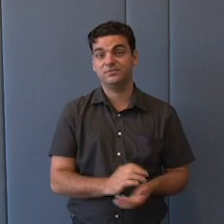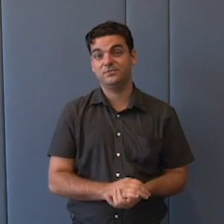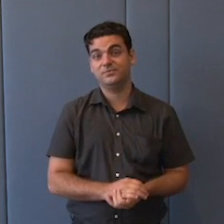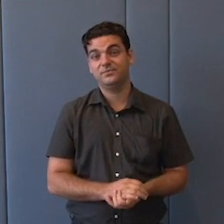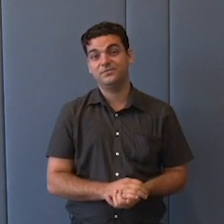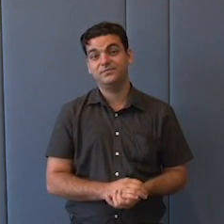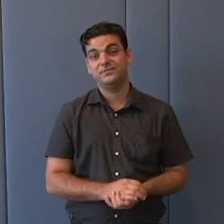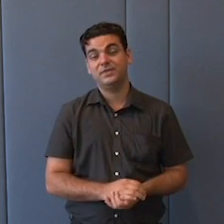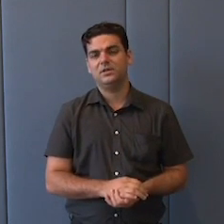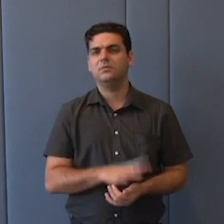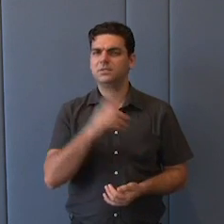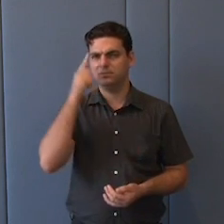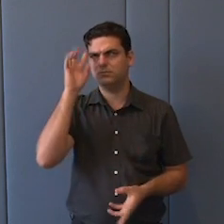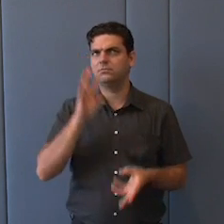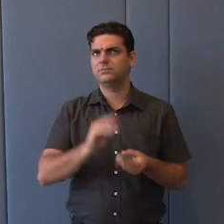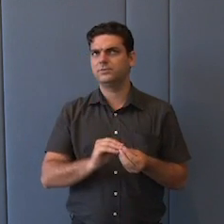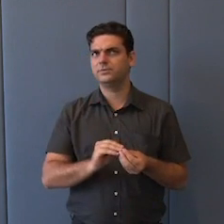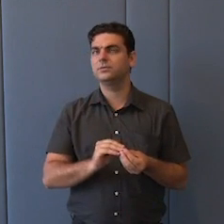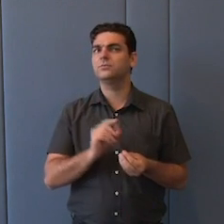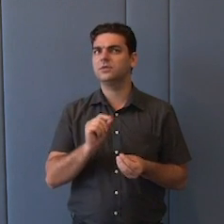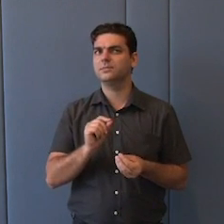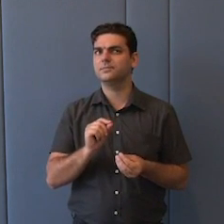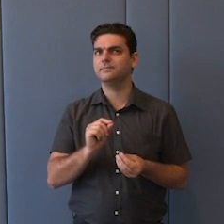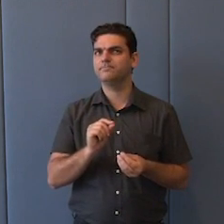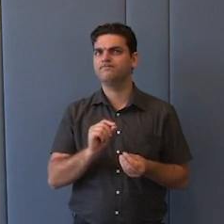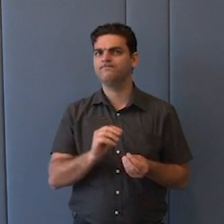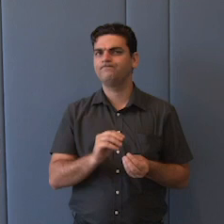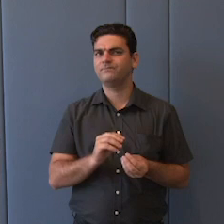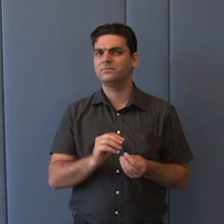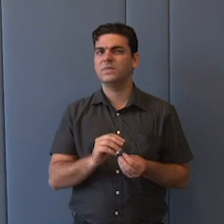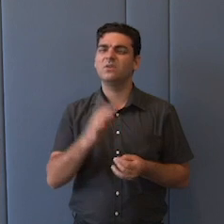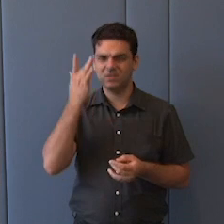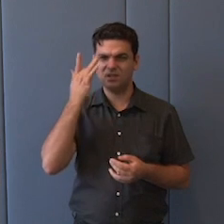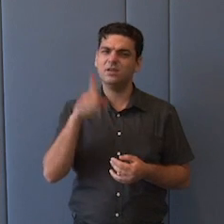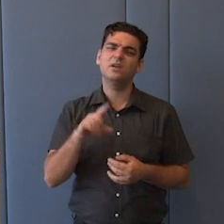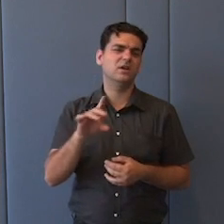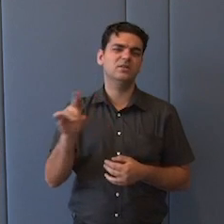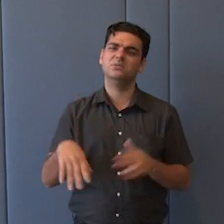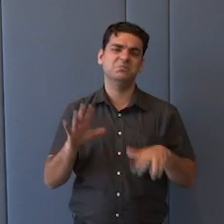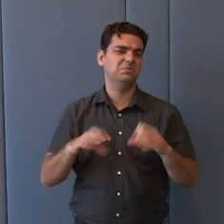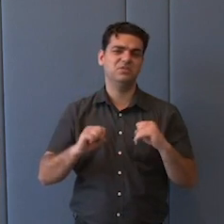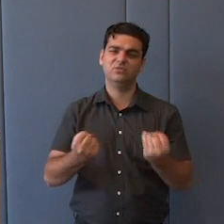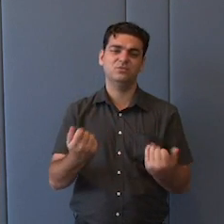Mas, dentro disso, enfim, acho que é isso, você tem que ver caso a caso